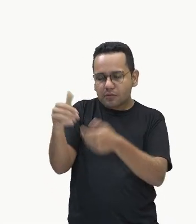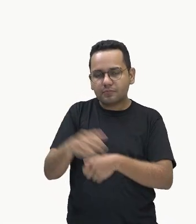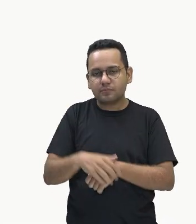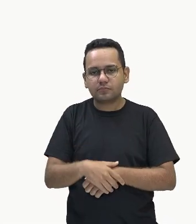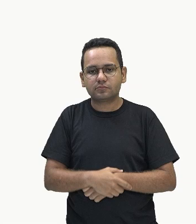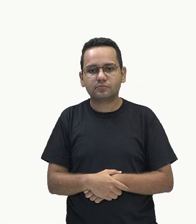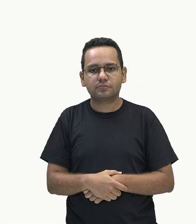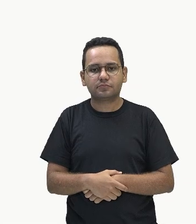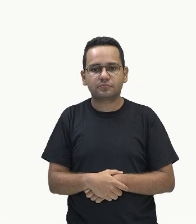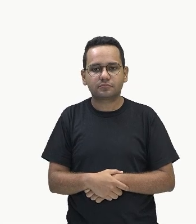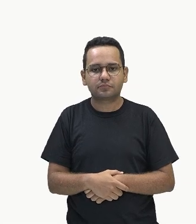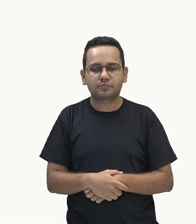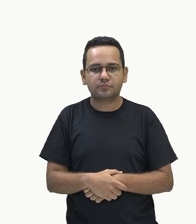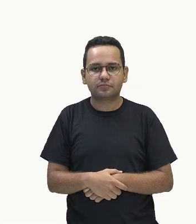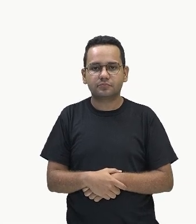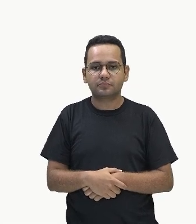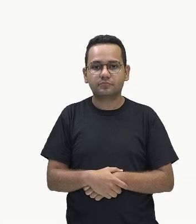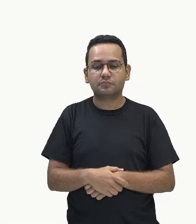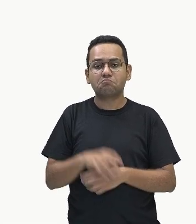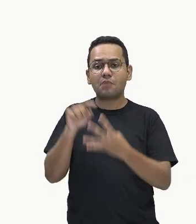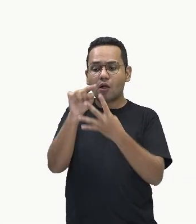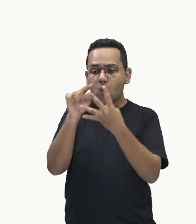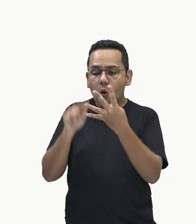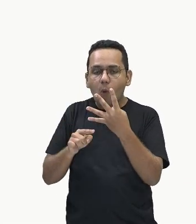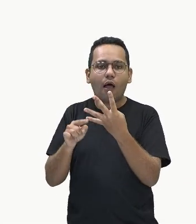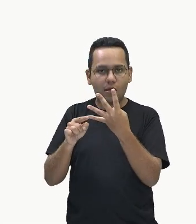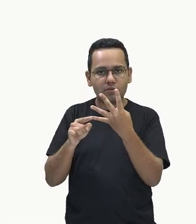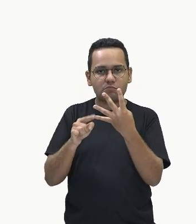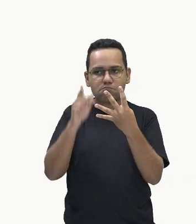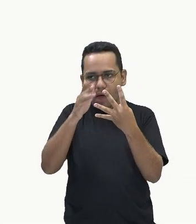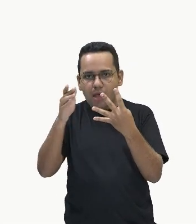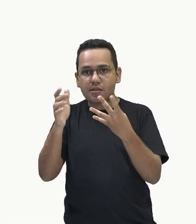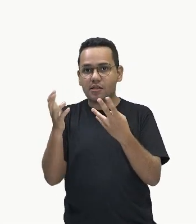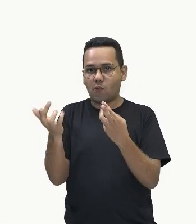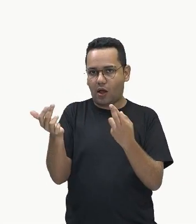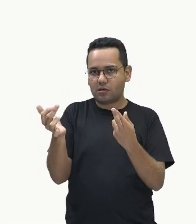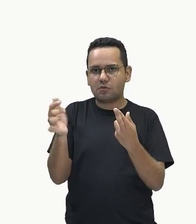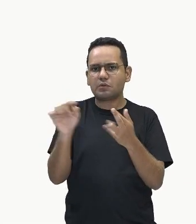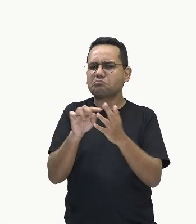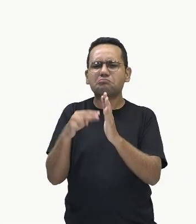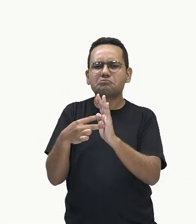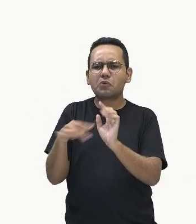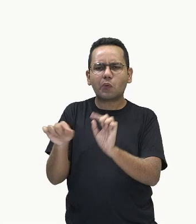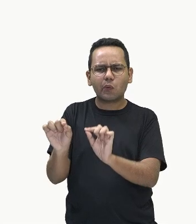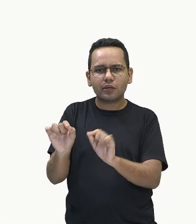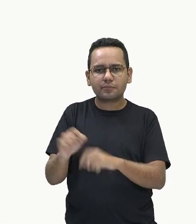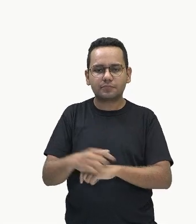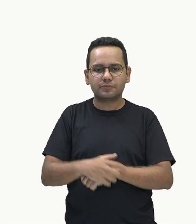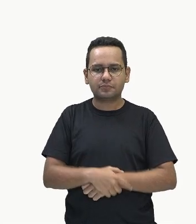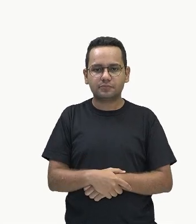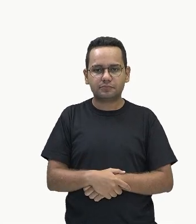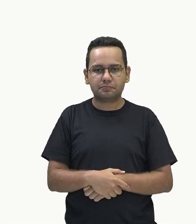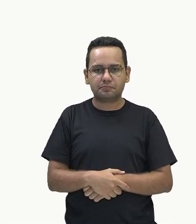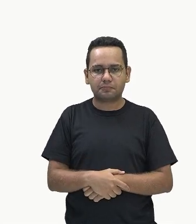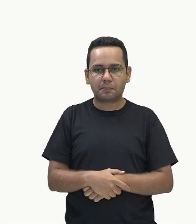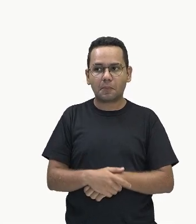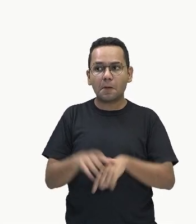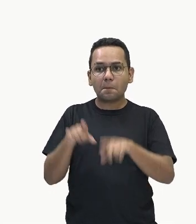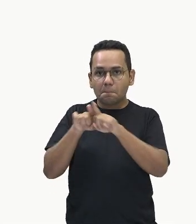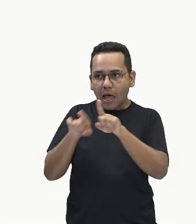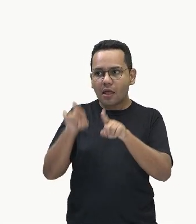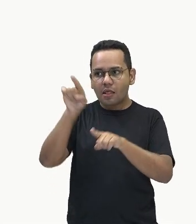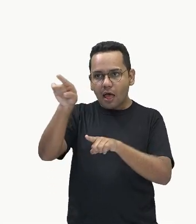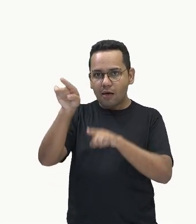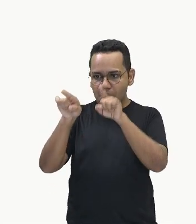tá? Em quatro partes iguais. O que que significa? que cada partezinha dessa daqui